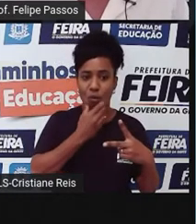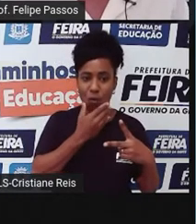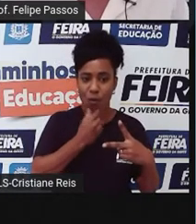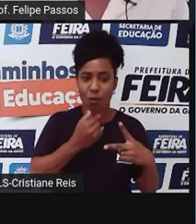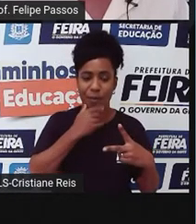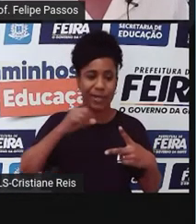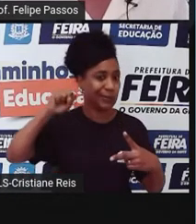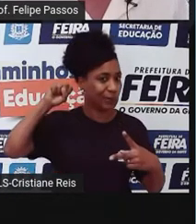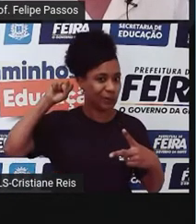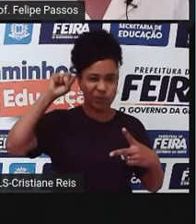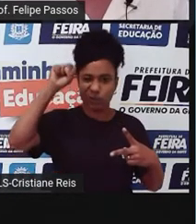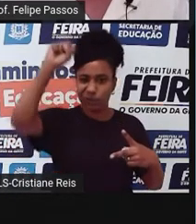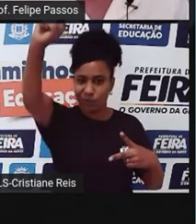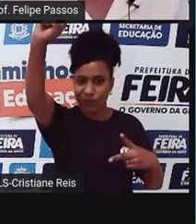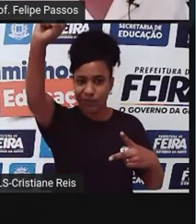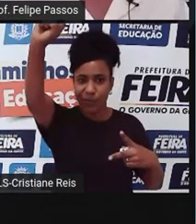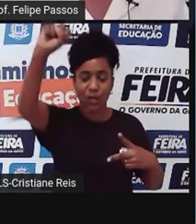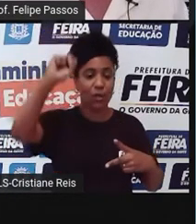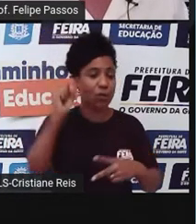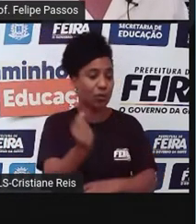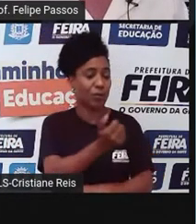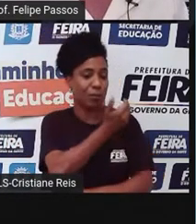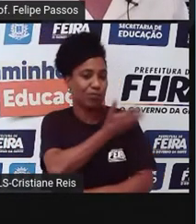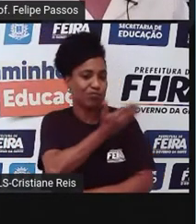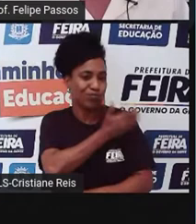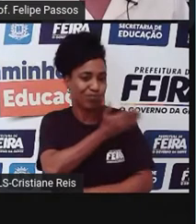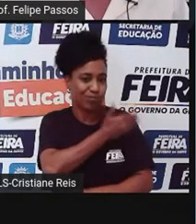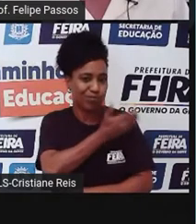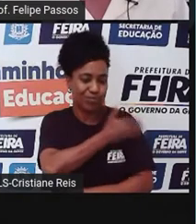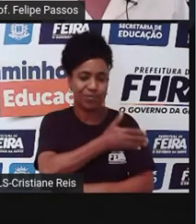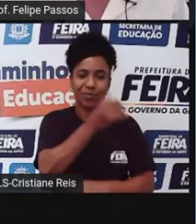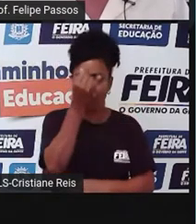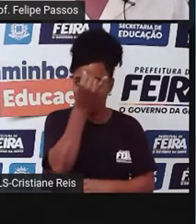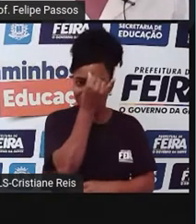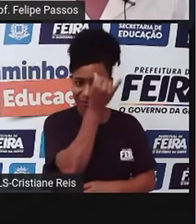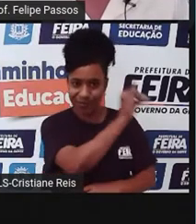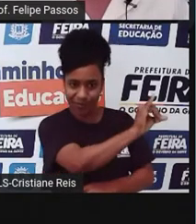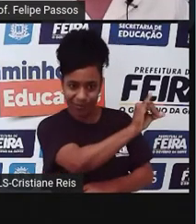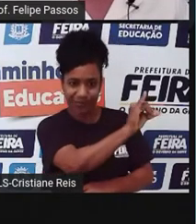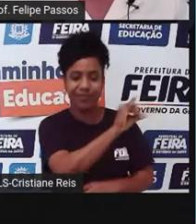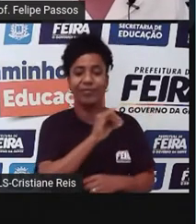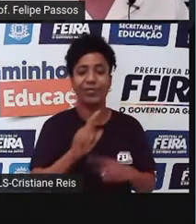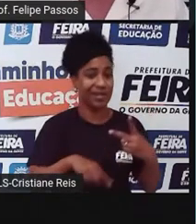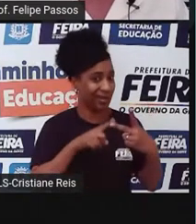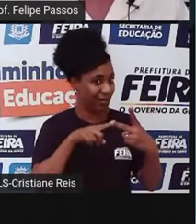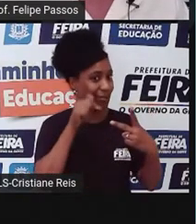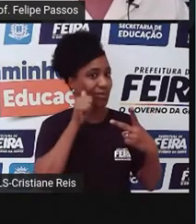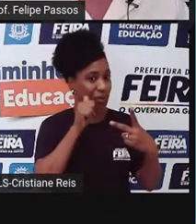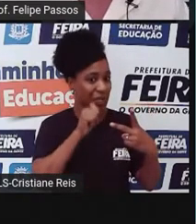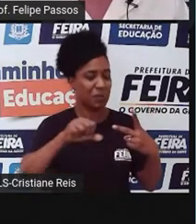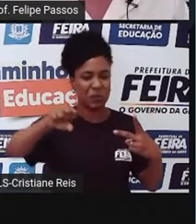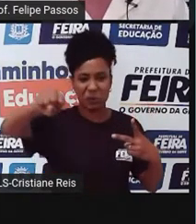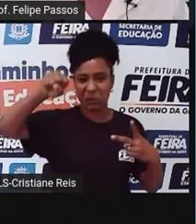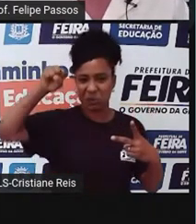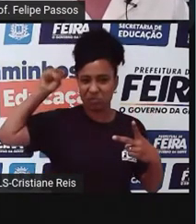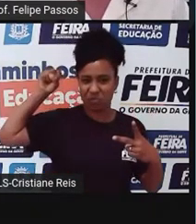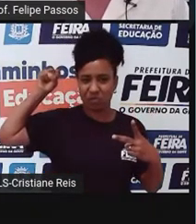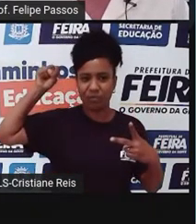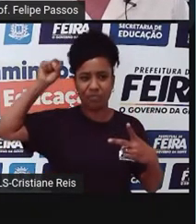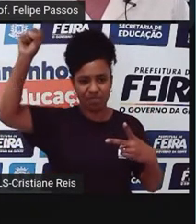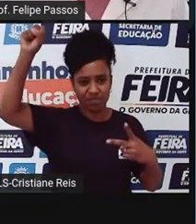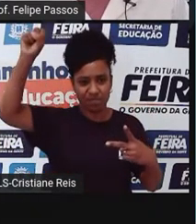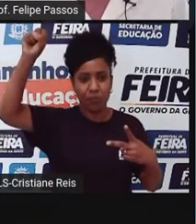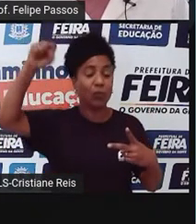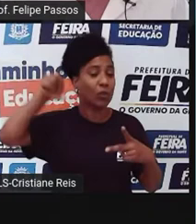-escravagista, na luta contra o preconceito racial. Então, são nomes super influentes. Harriet Tubman,